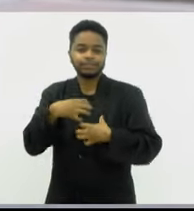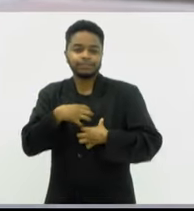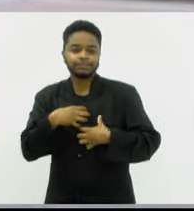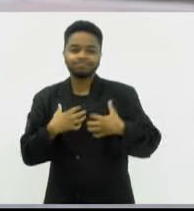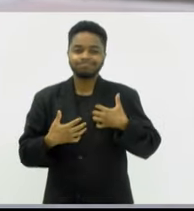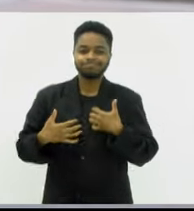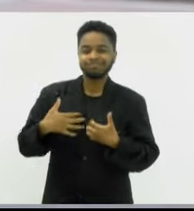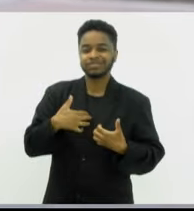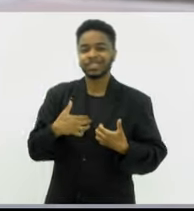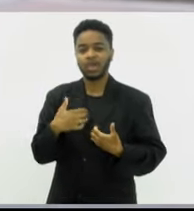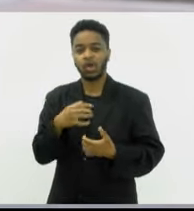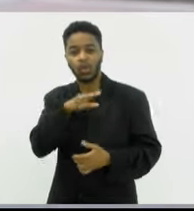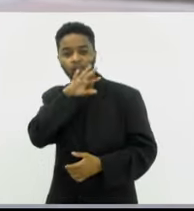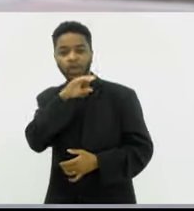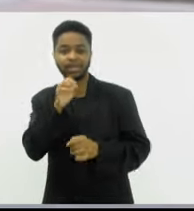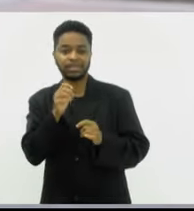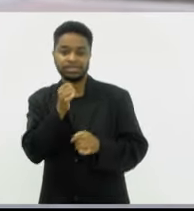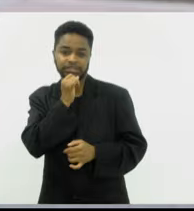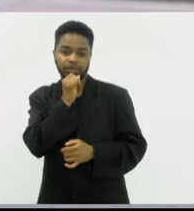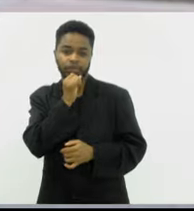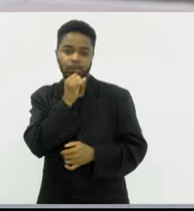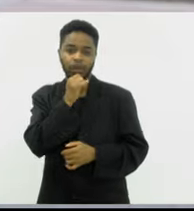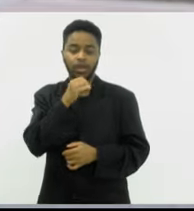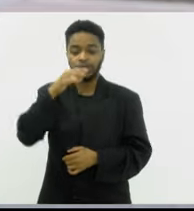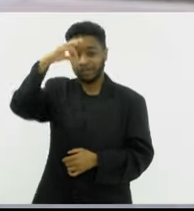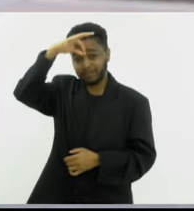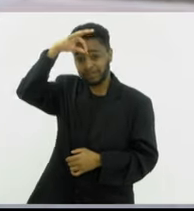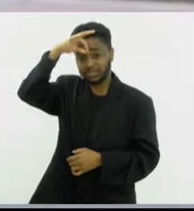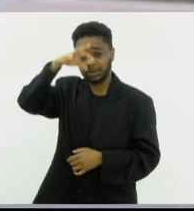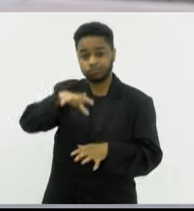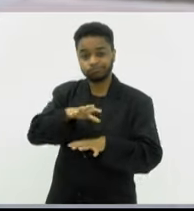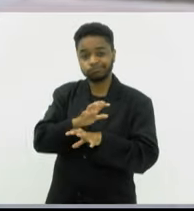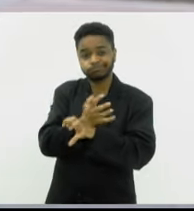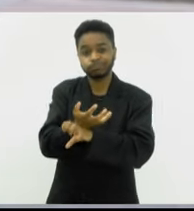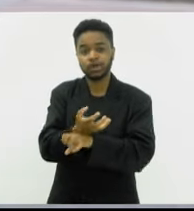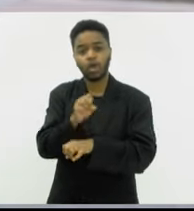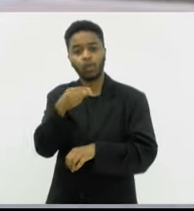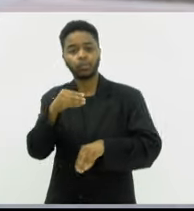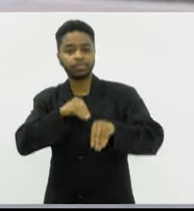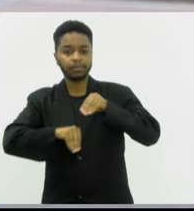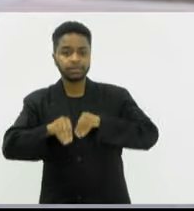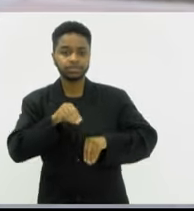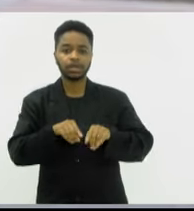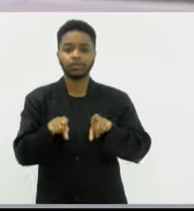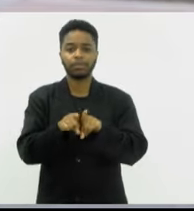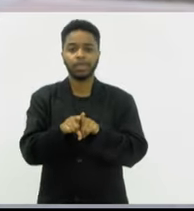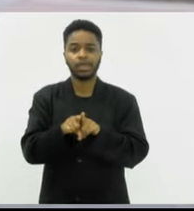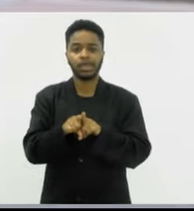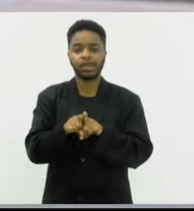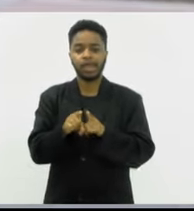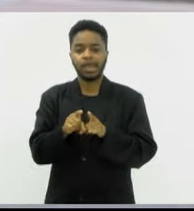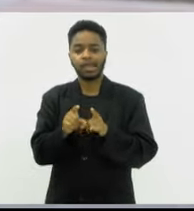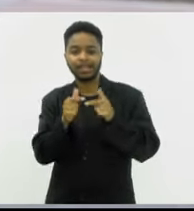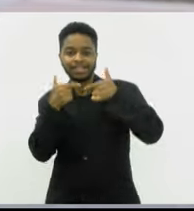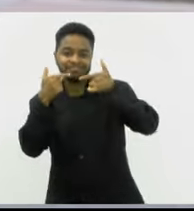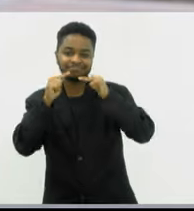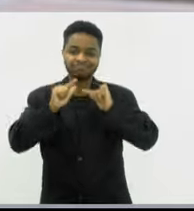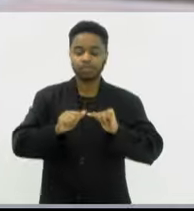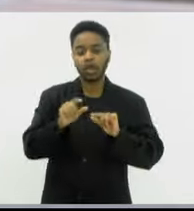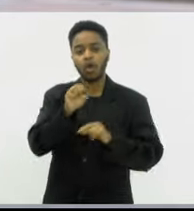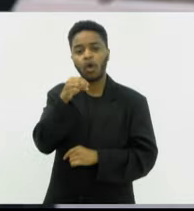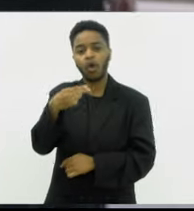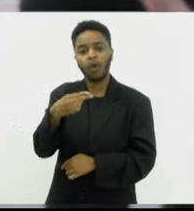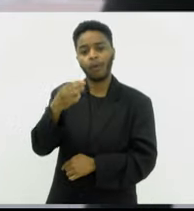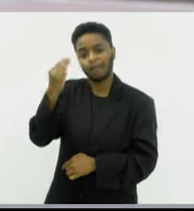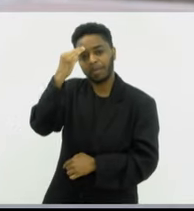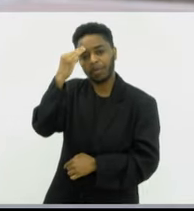desagradáveis dos fogachos, da secura vaginal, da depressão, da instabilidade de humor, da perda de memória.